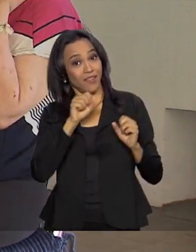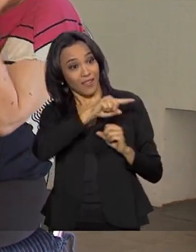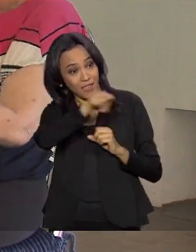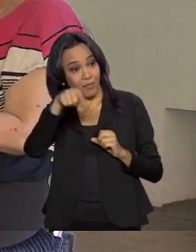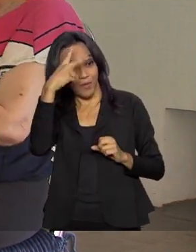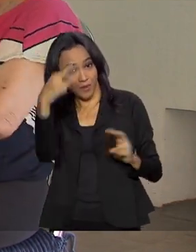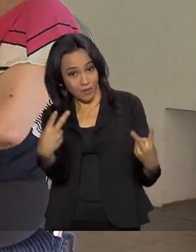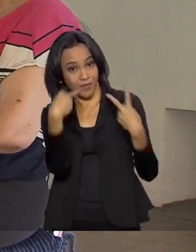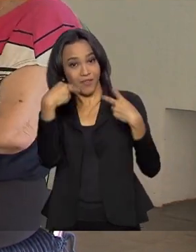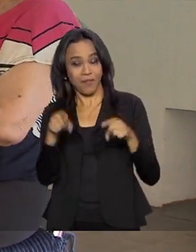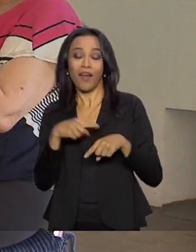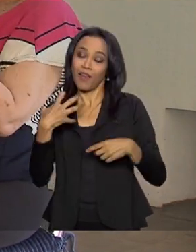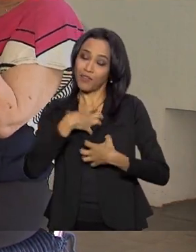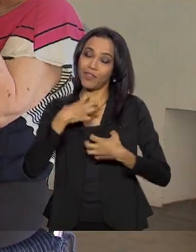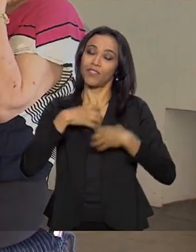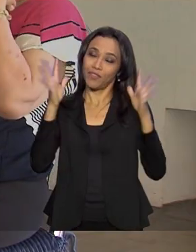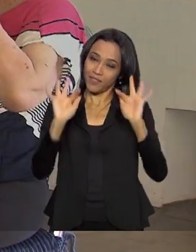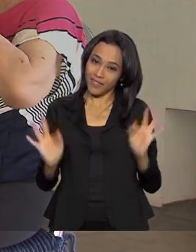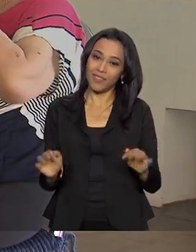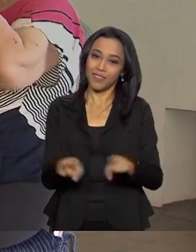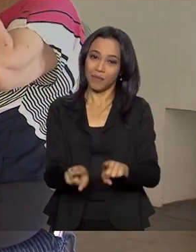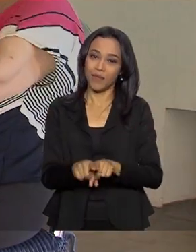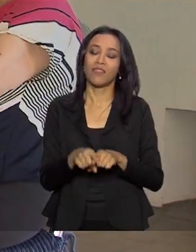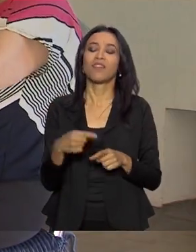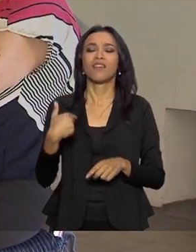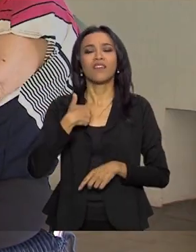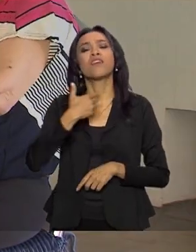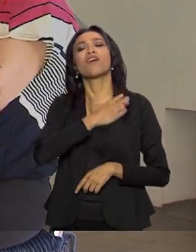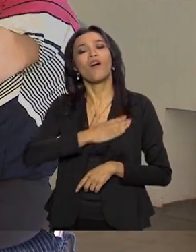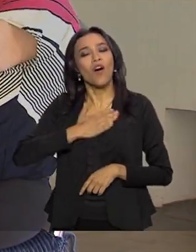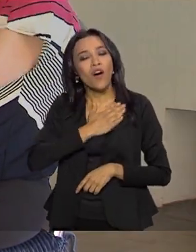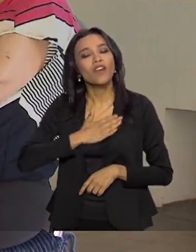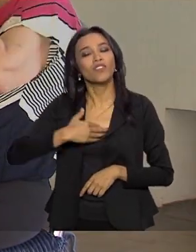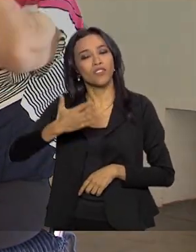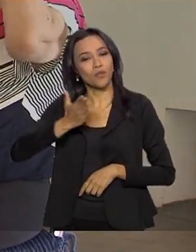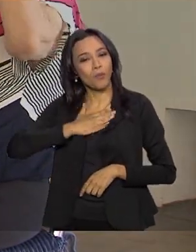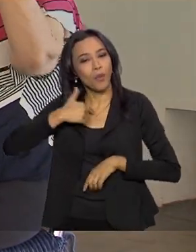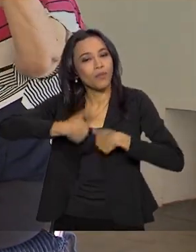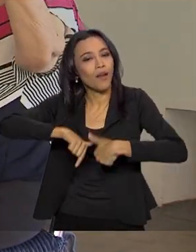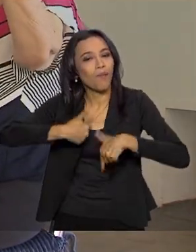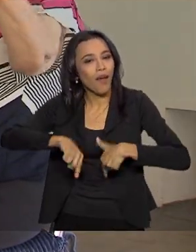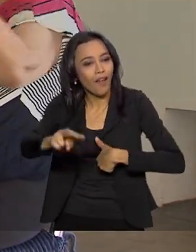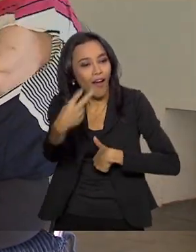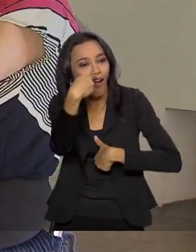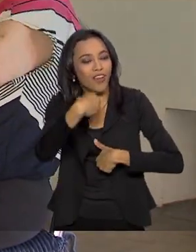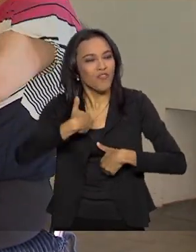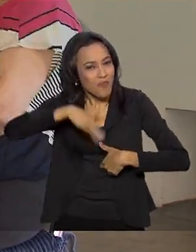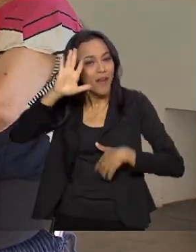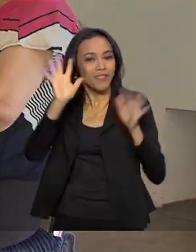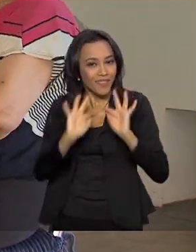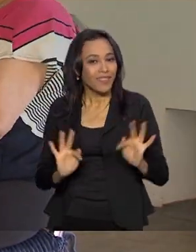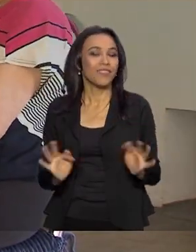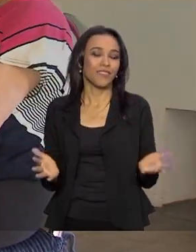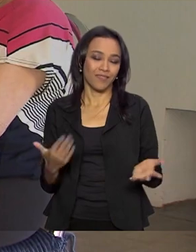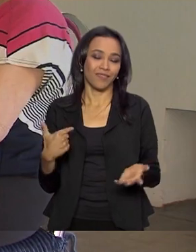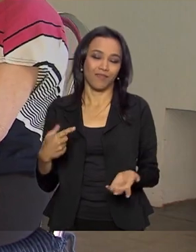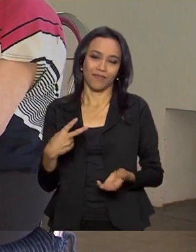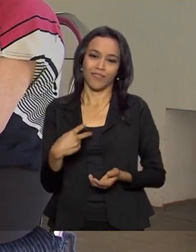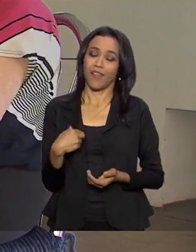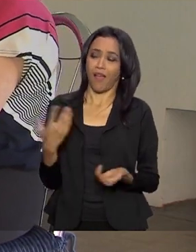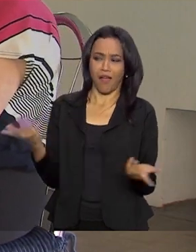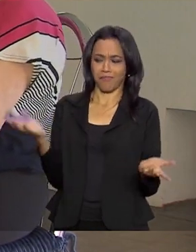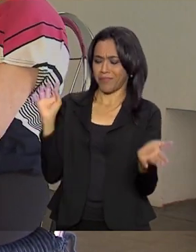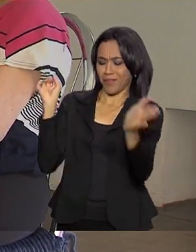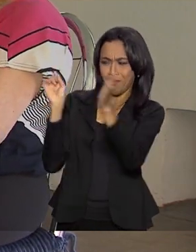aí eu fico muito feliz e gosto que gostem muito do meu trabalho, aí eu fico mais feliz ainda. Ah, mas eu acho que isso não tem nem como